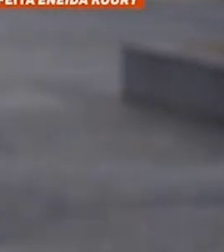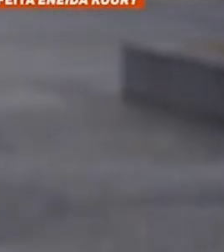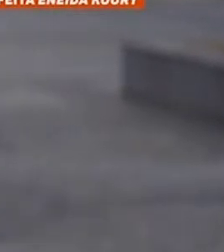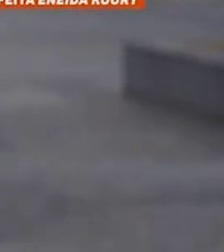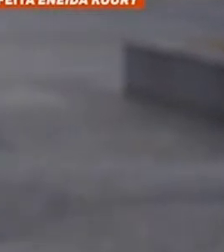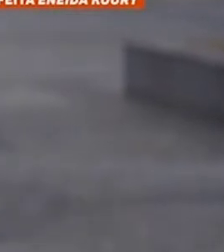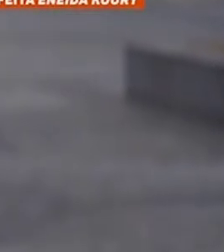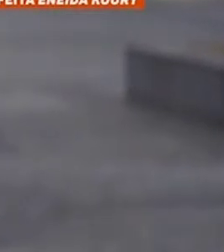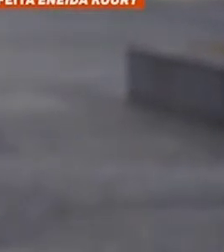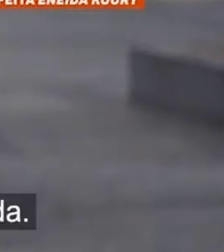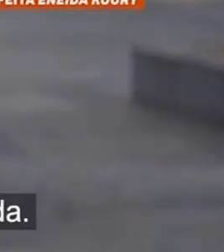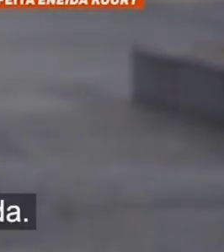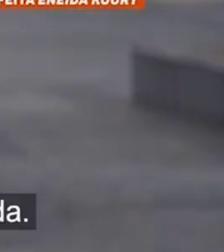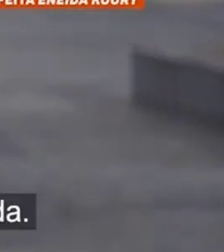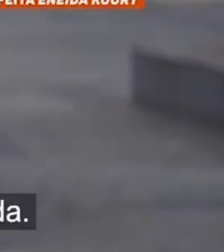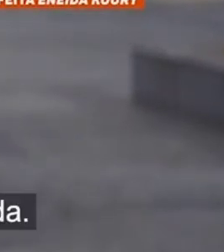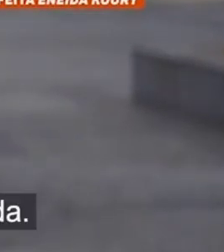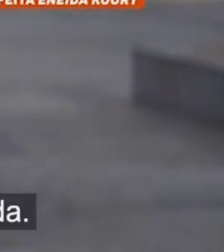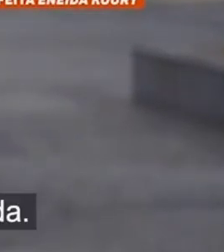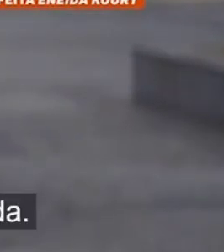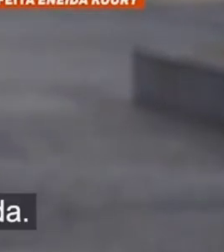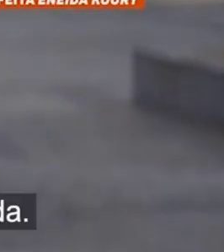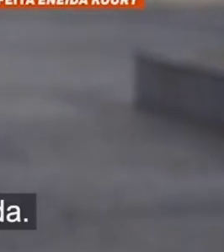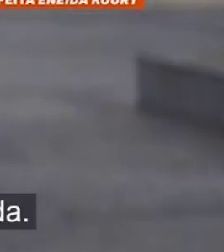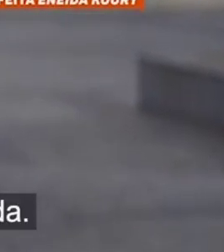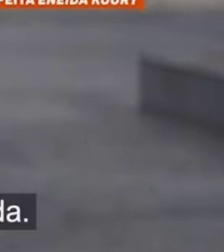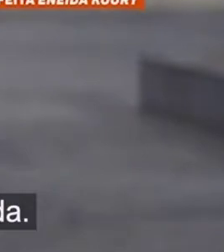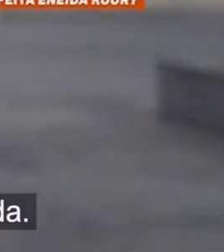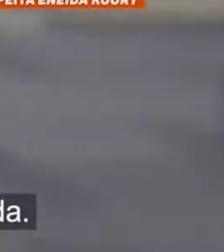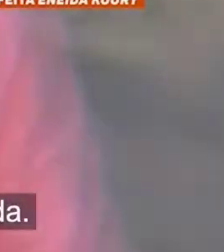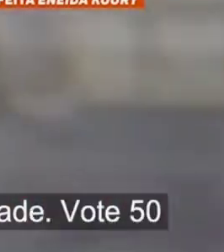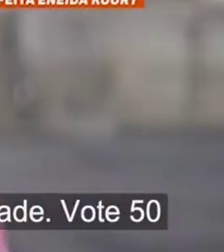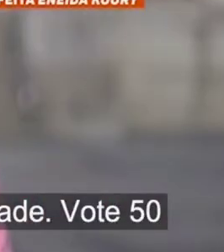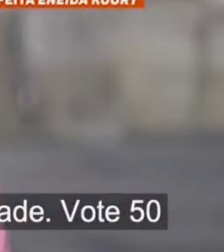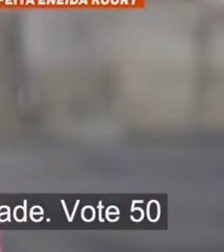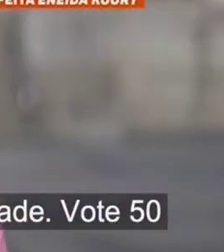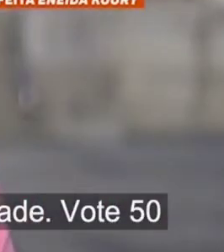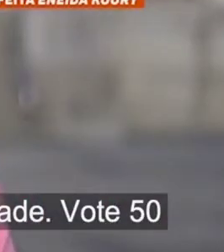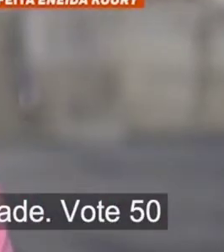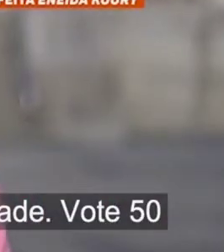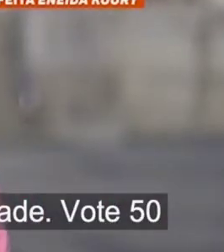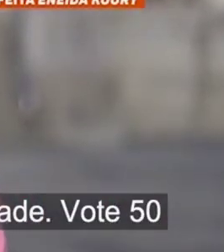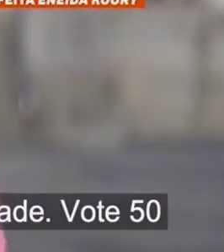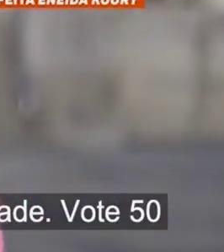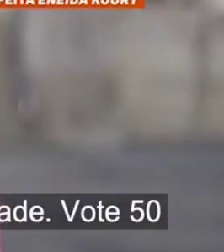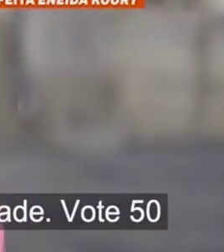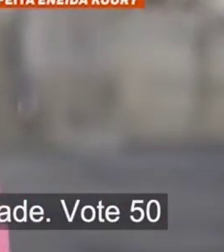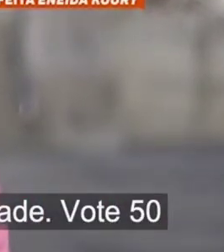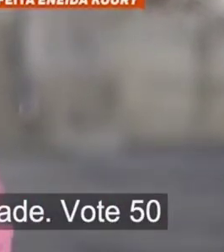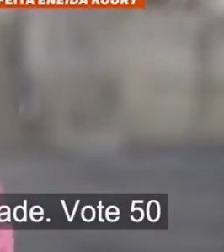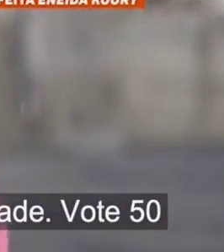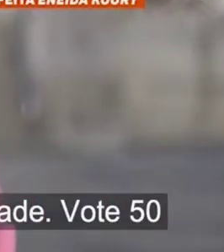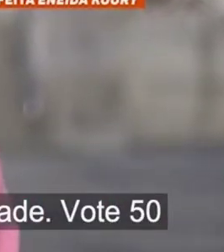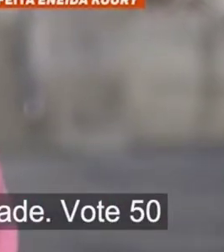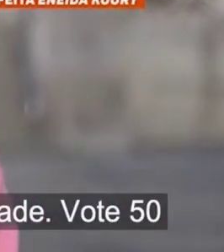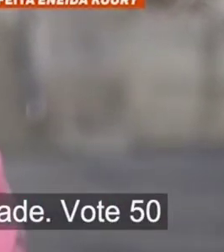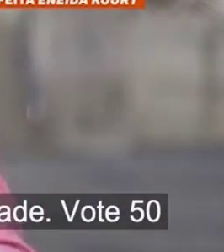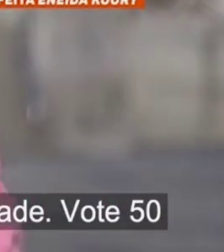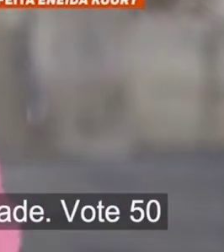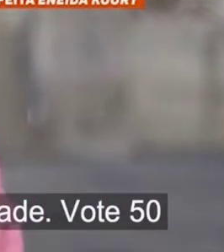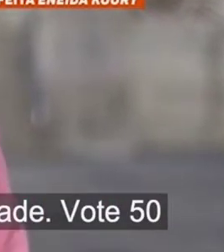+, As pessoas com deficiência e toda a população historicamente marginalizada Construiremos uma Santos da liberdade e da